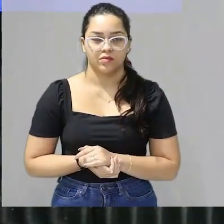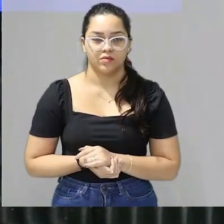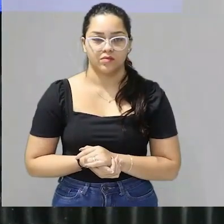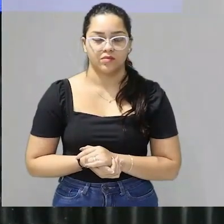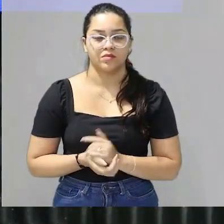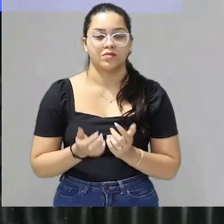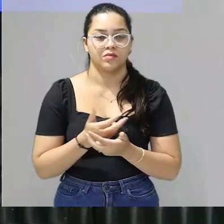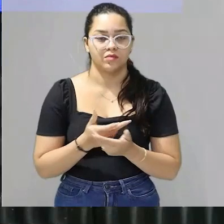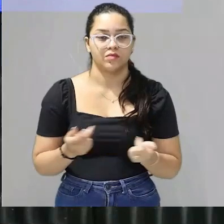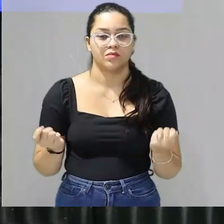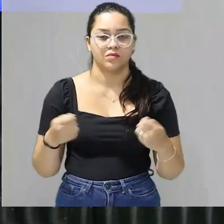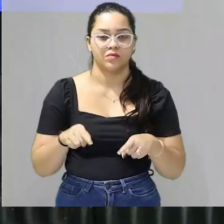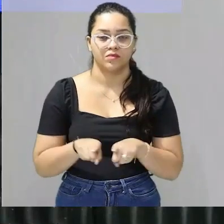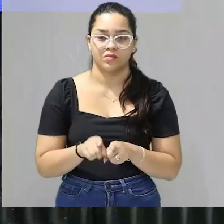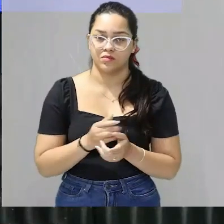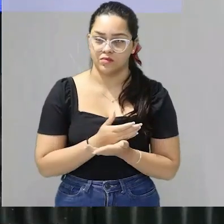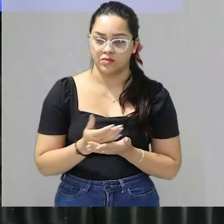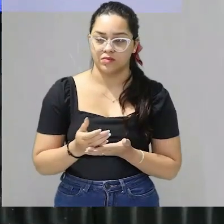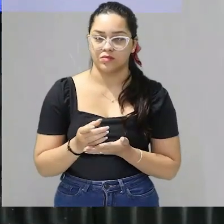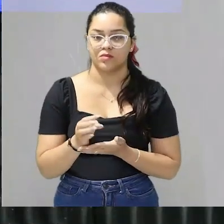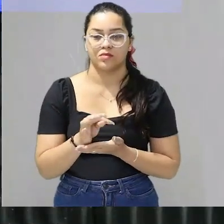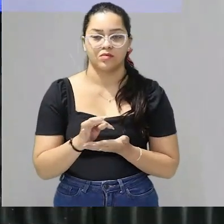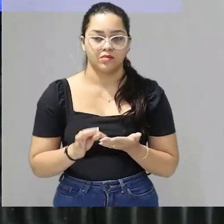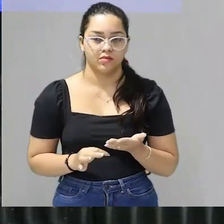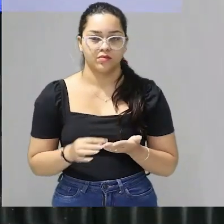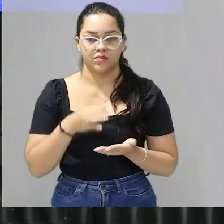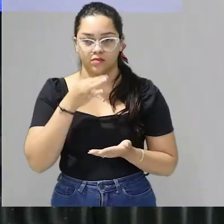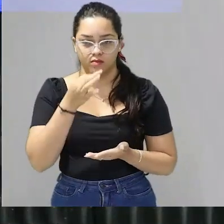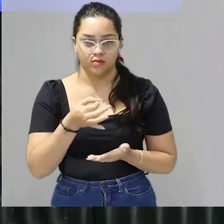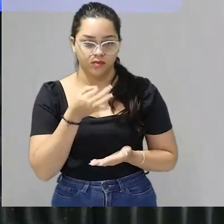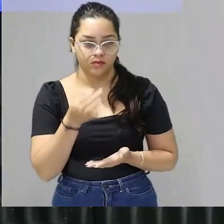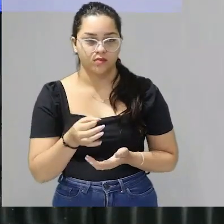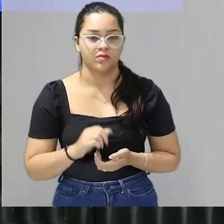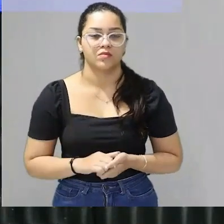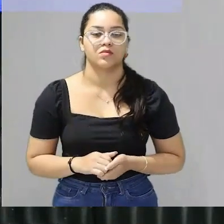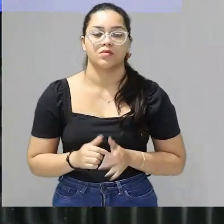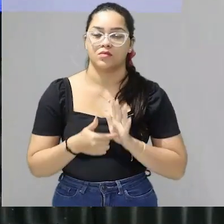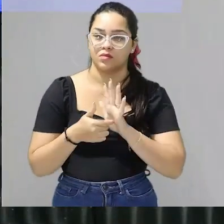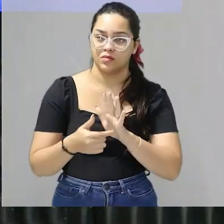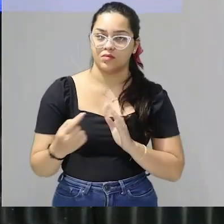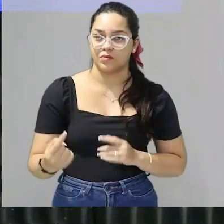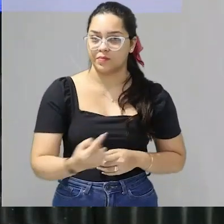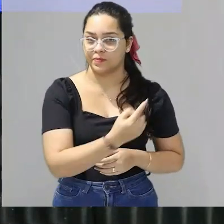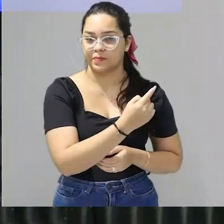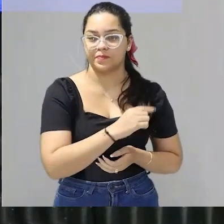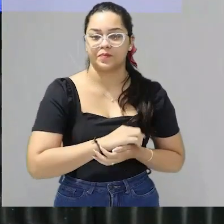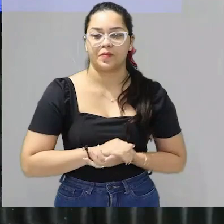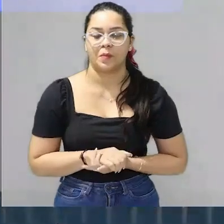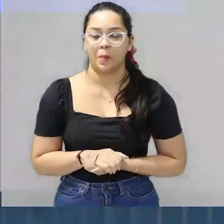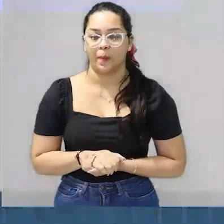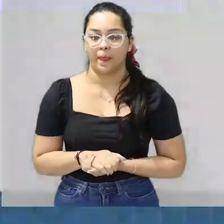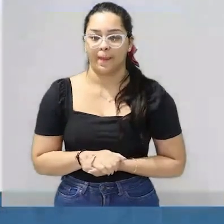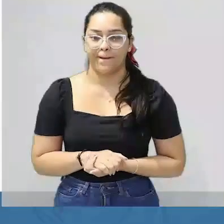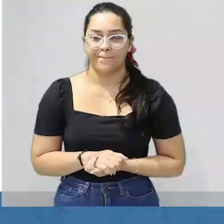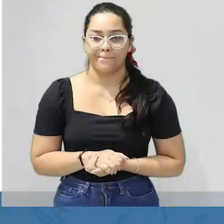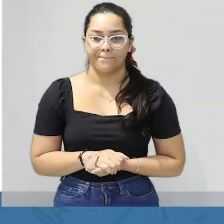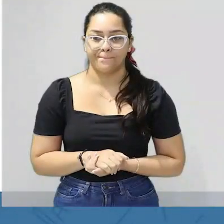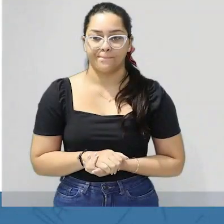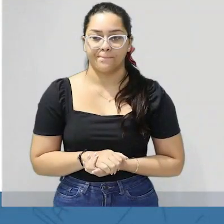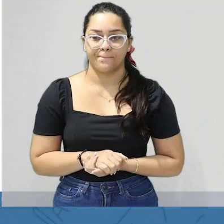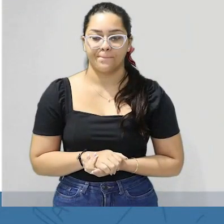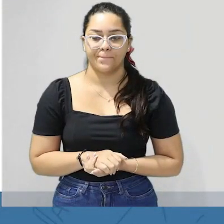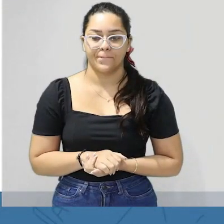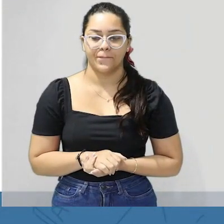existem várias possibilidades para começar o texto dissertativo é possível apresentar enumerações situações